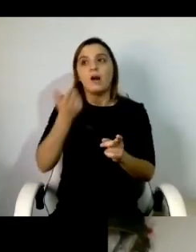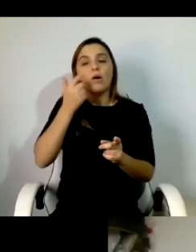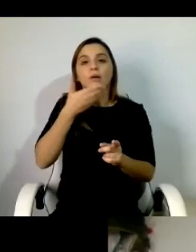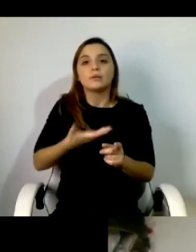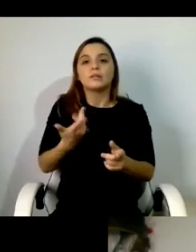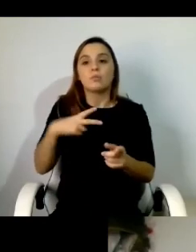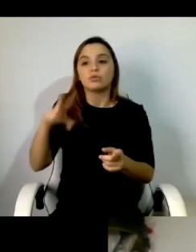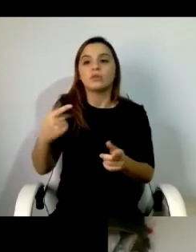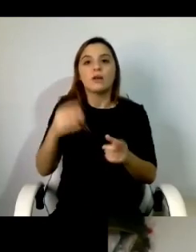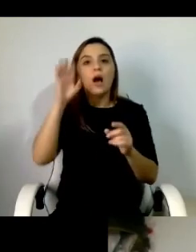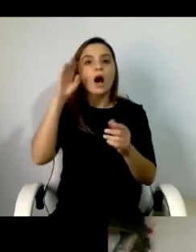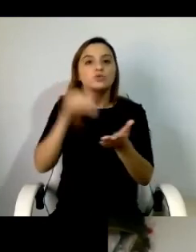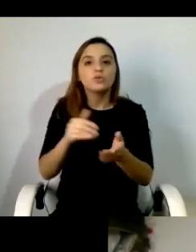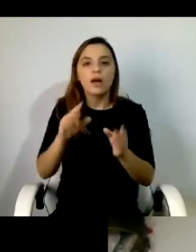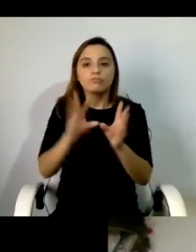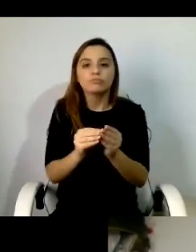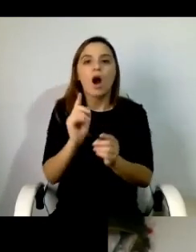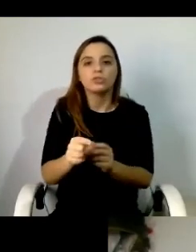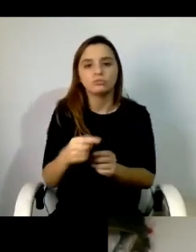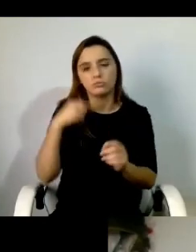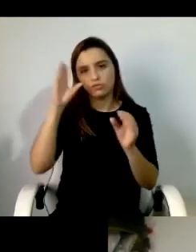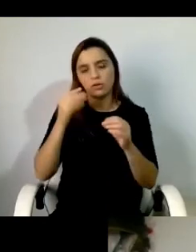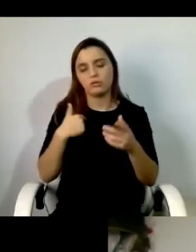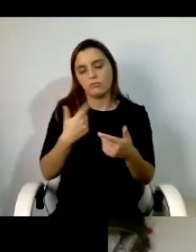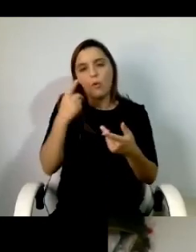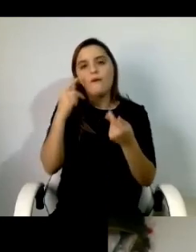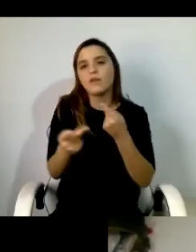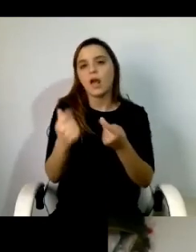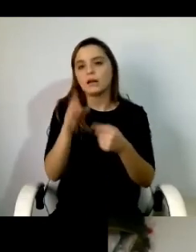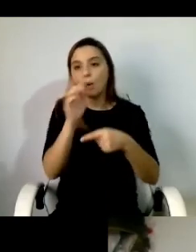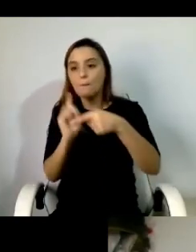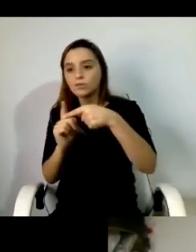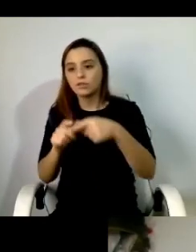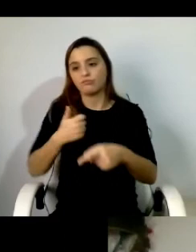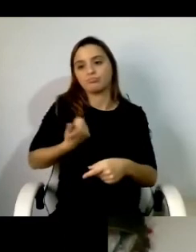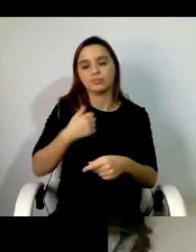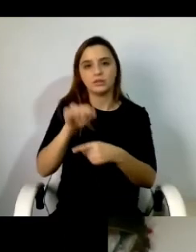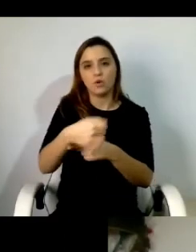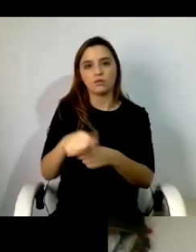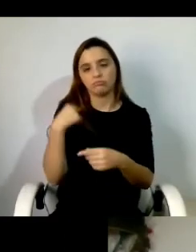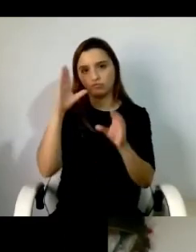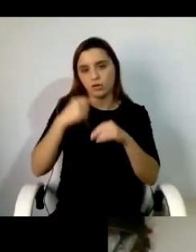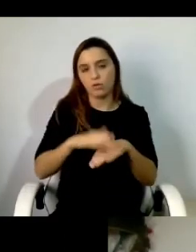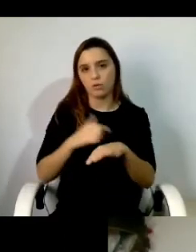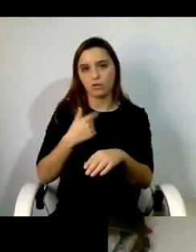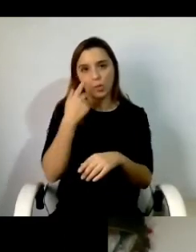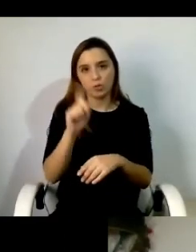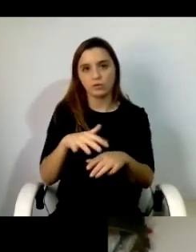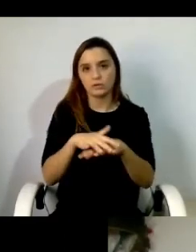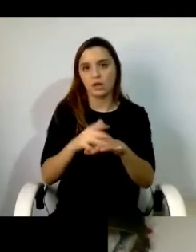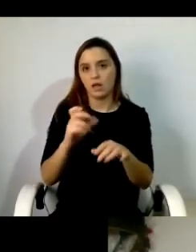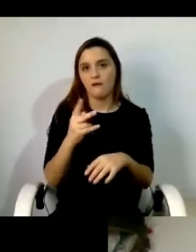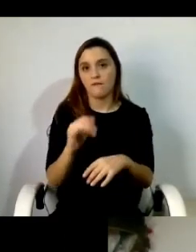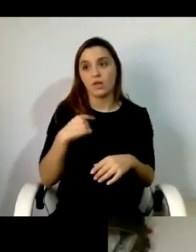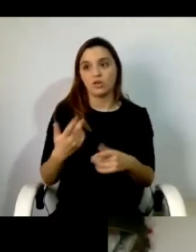e por conseguinte não posso avaliar a eficácia da rede da vi por exemplo não conheço aguardo que mas